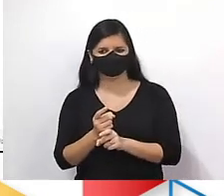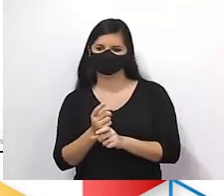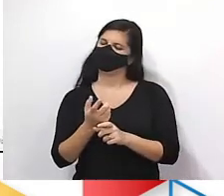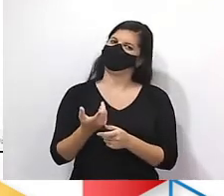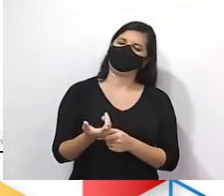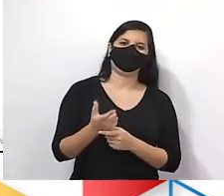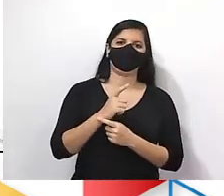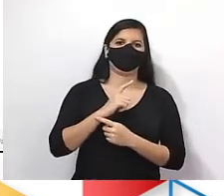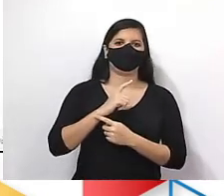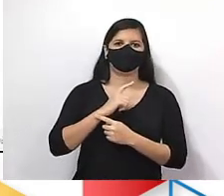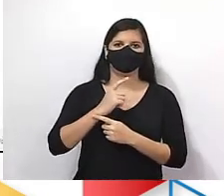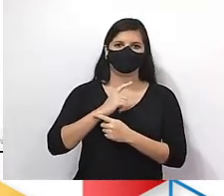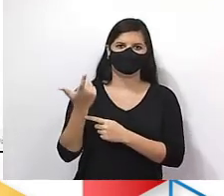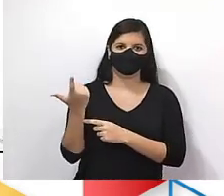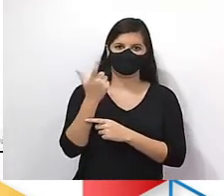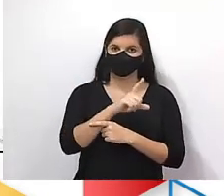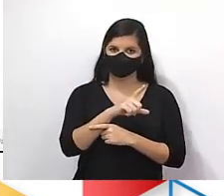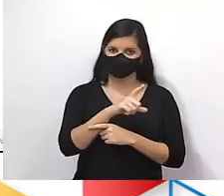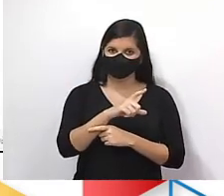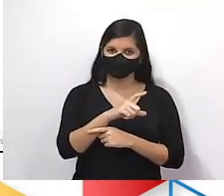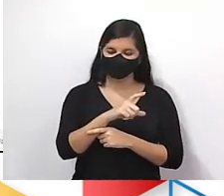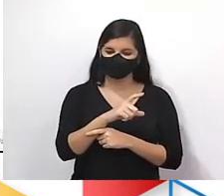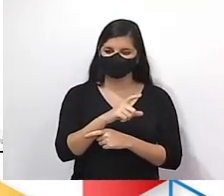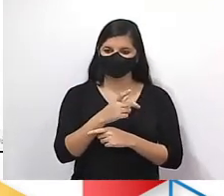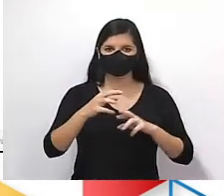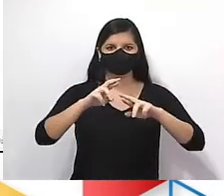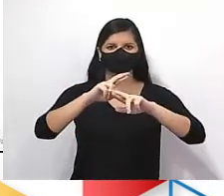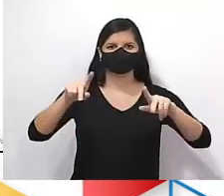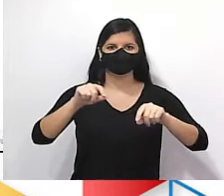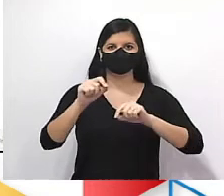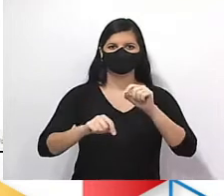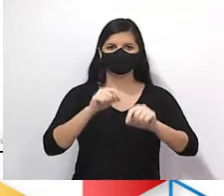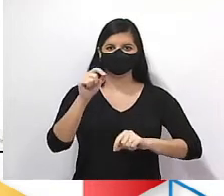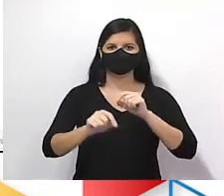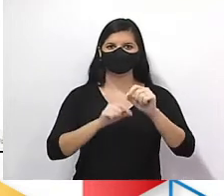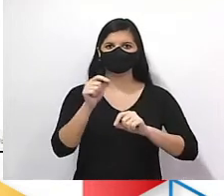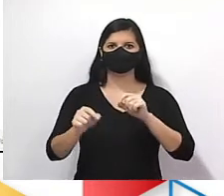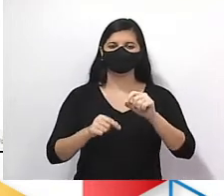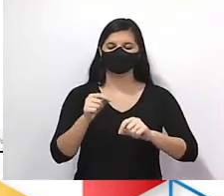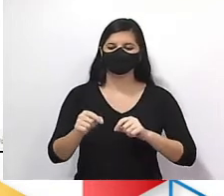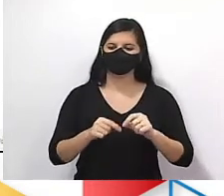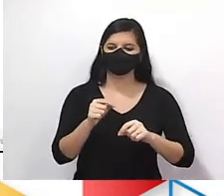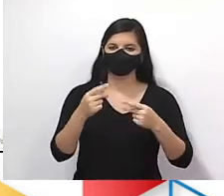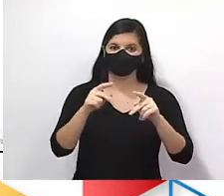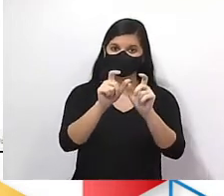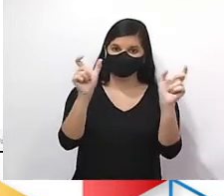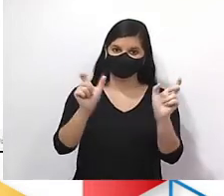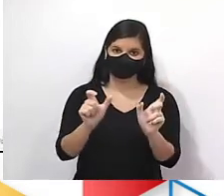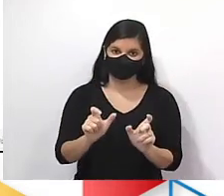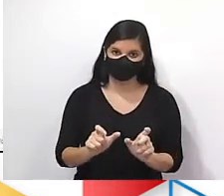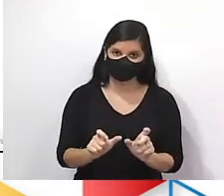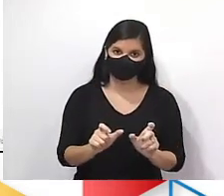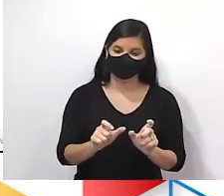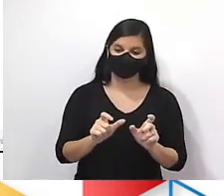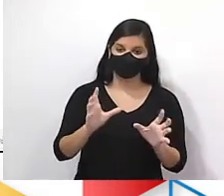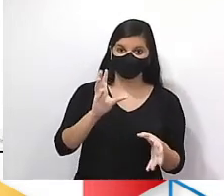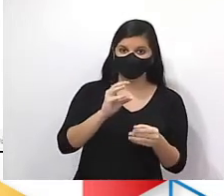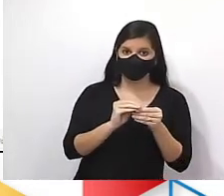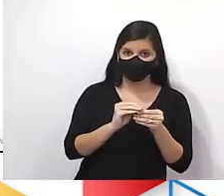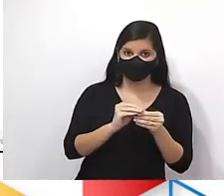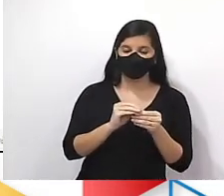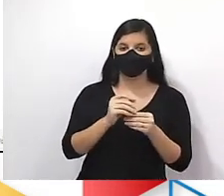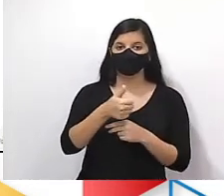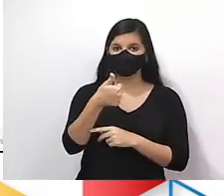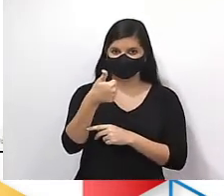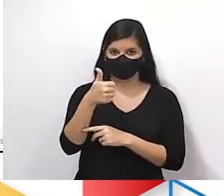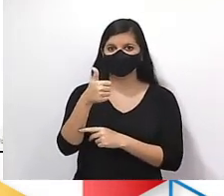recorrência tem a condição de existência. Mas olha, a diferença da fórmula de recorrência para a expressão é que na fórmula de recorrência tem